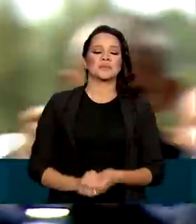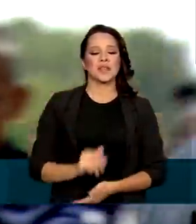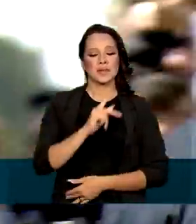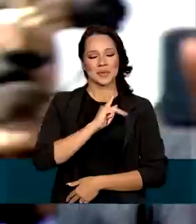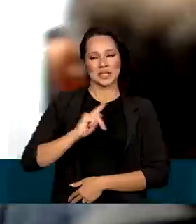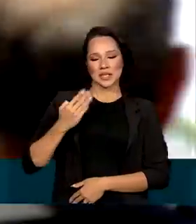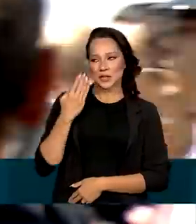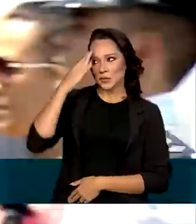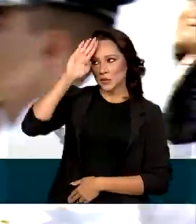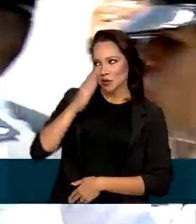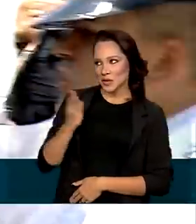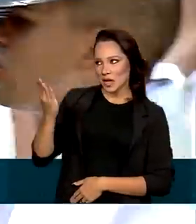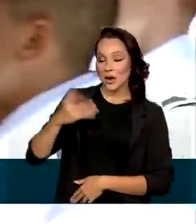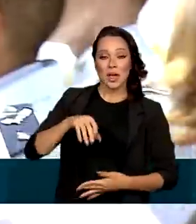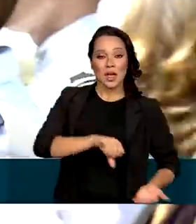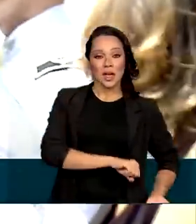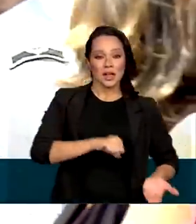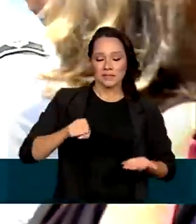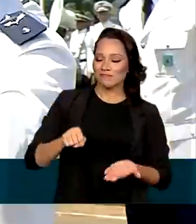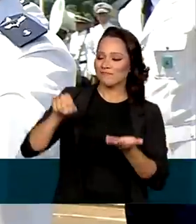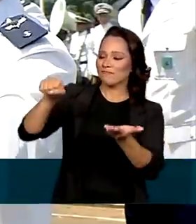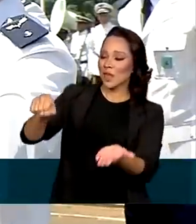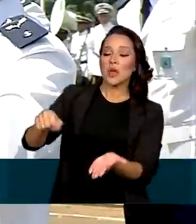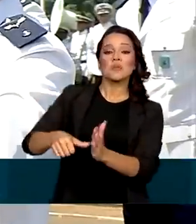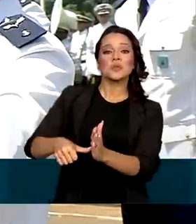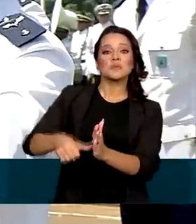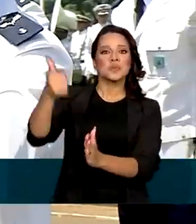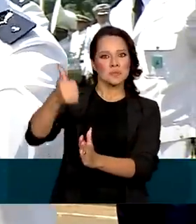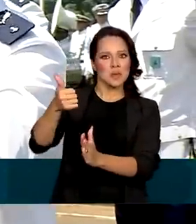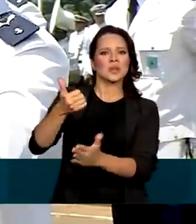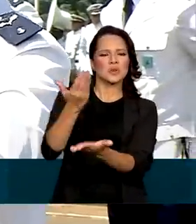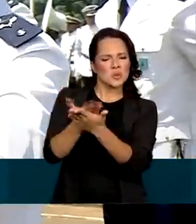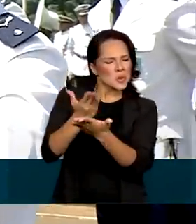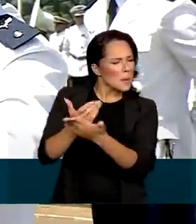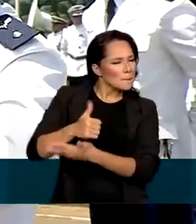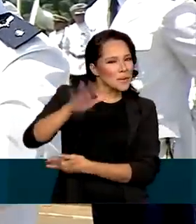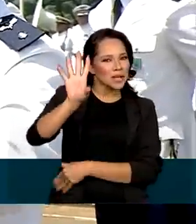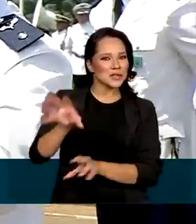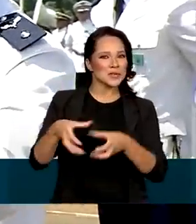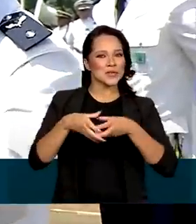Jair Bolsonaro fez a entrega para os primeiros colocados da turma.